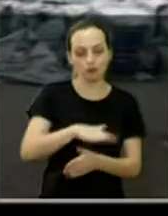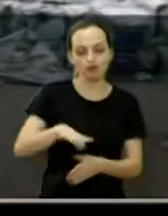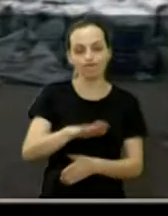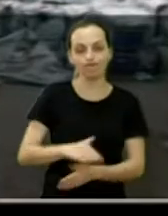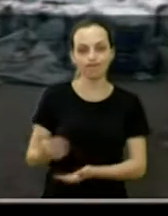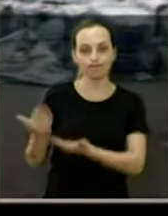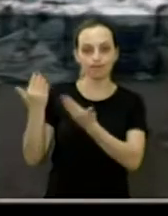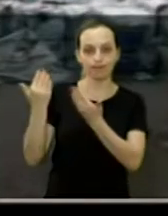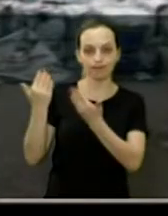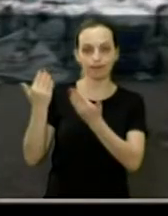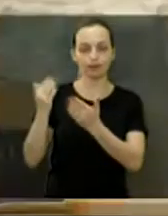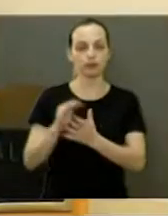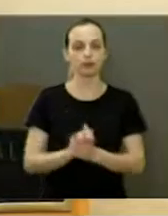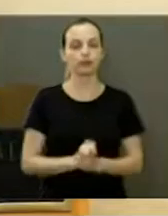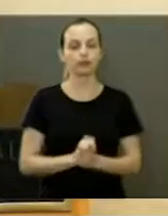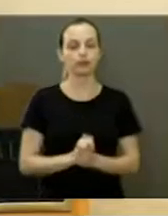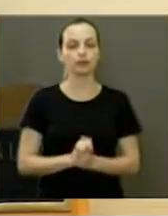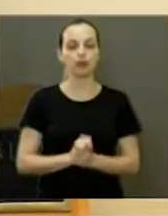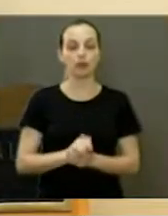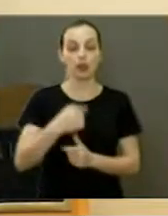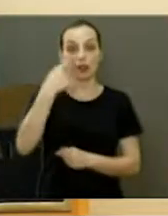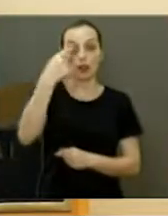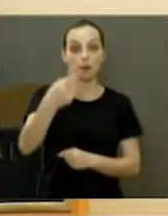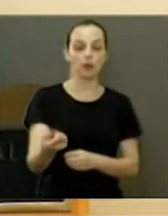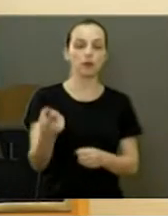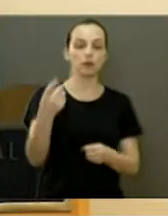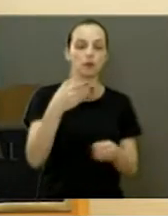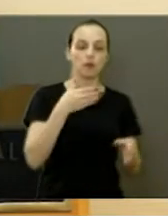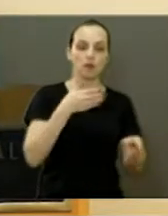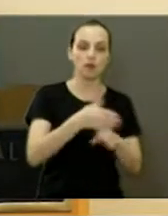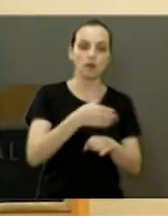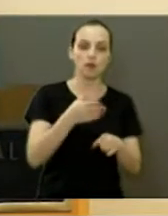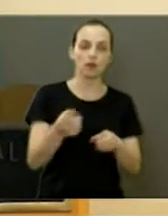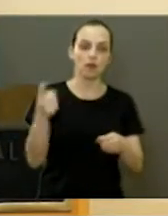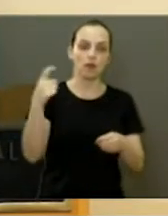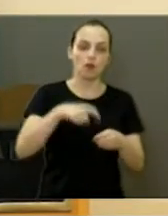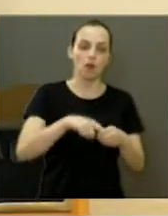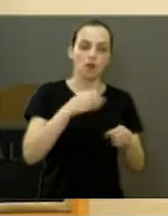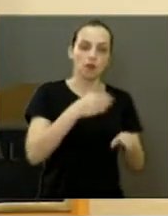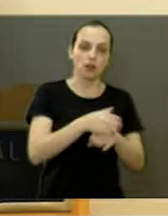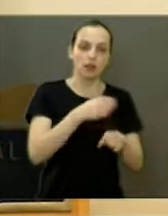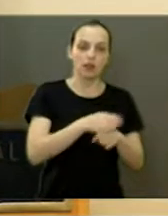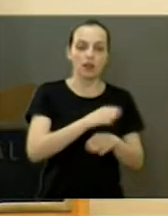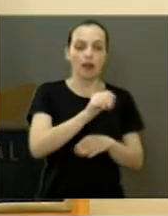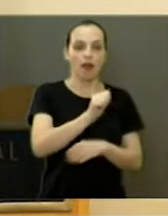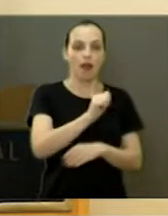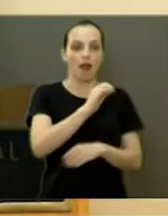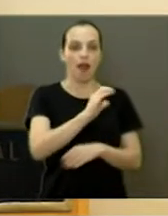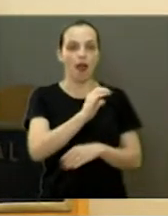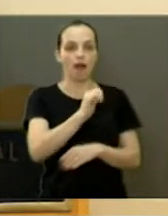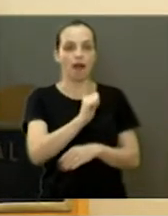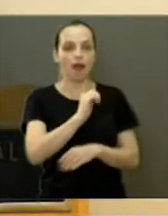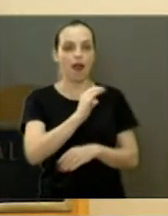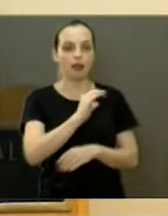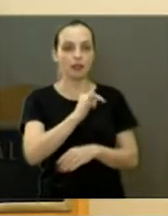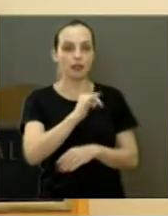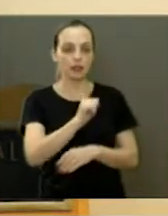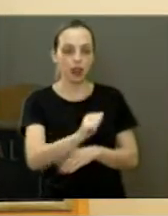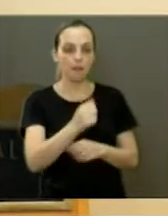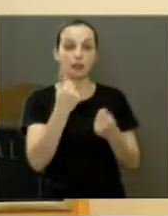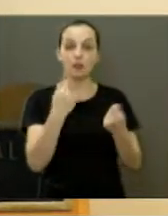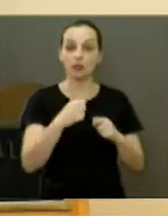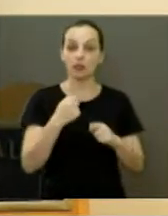na volta, fomos visitar a Cássia. A Cássia também precisava ter um maior carinho,